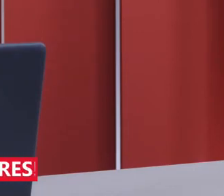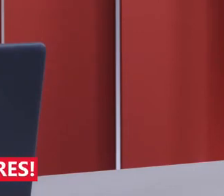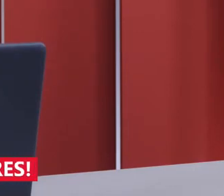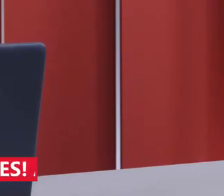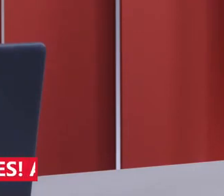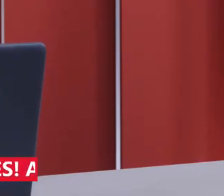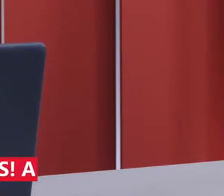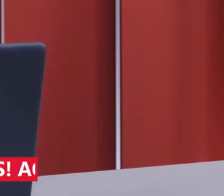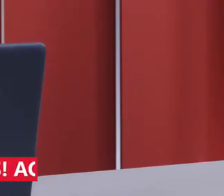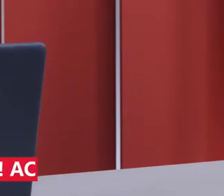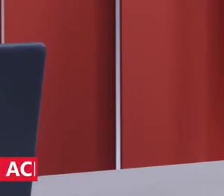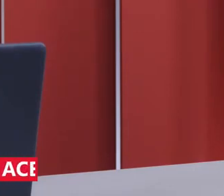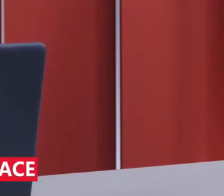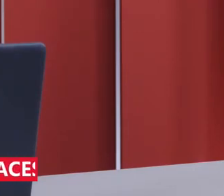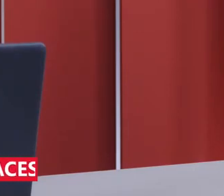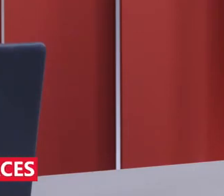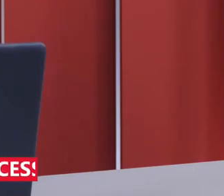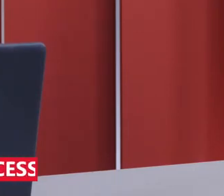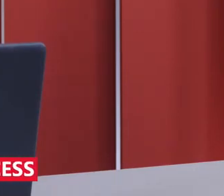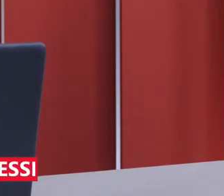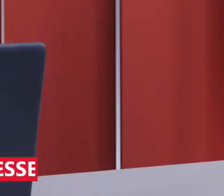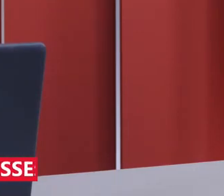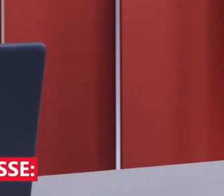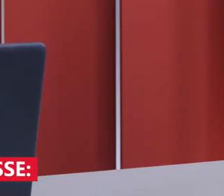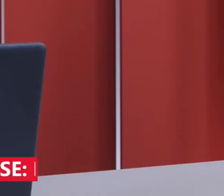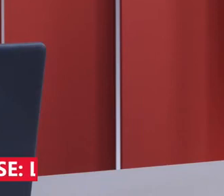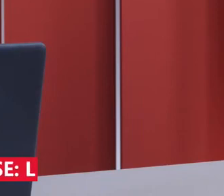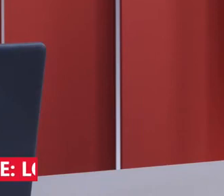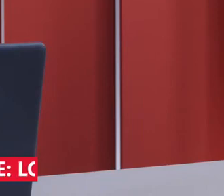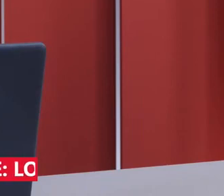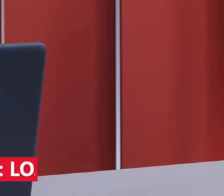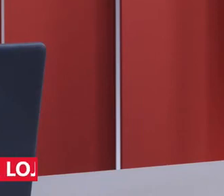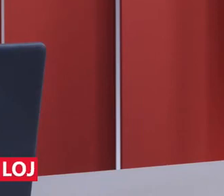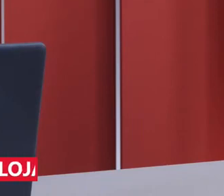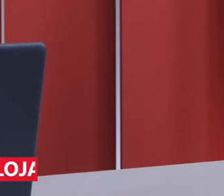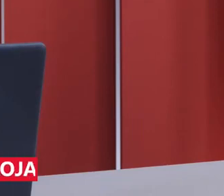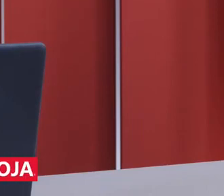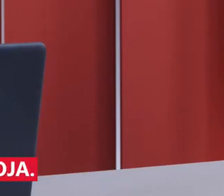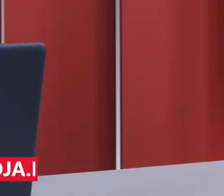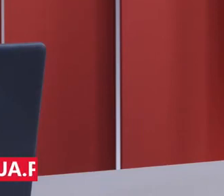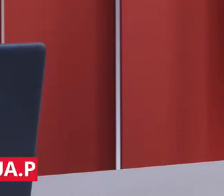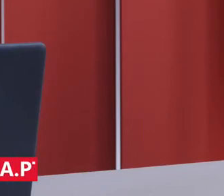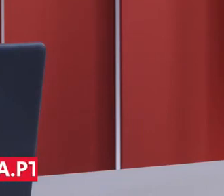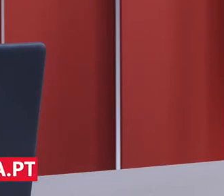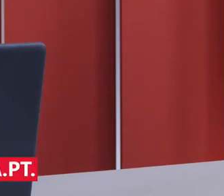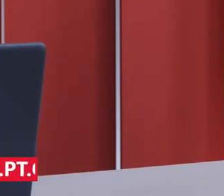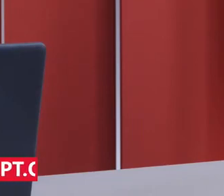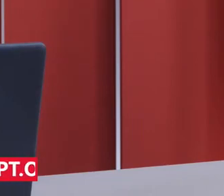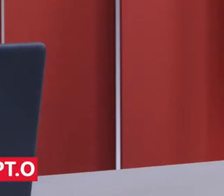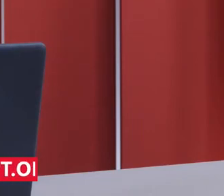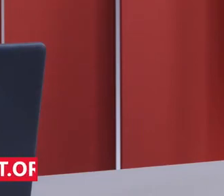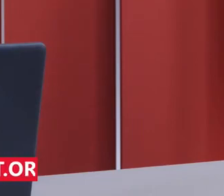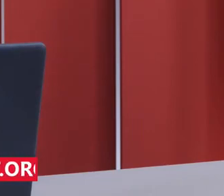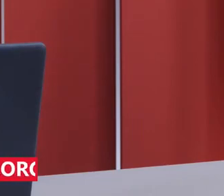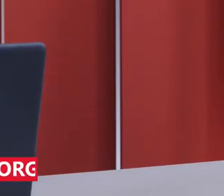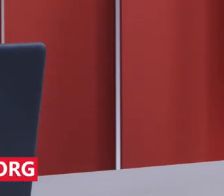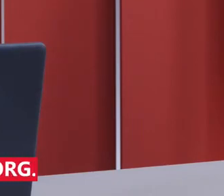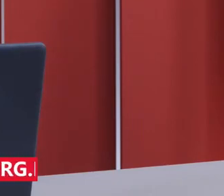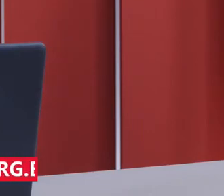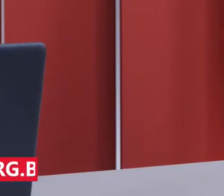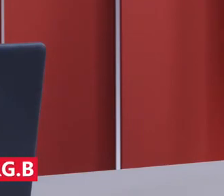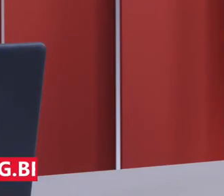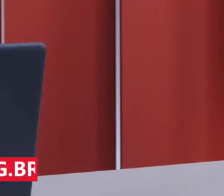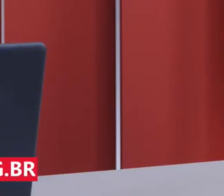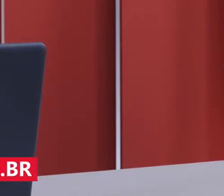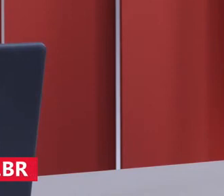news. Então a gente também tem que se manifestar, colocar a nossa voz lá. Então acessem lá o site da Câmara e se manifestem. É um voto